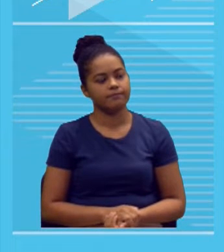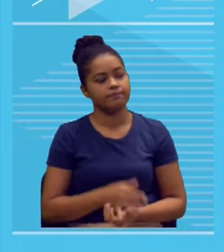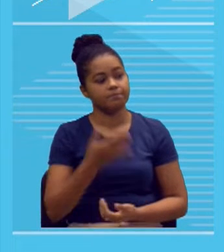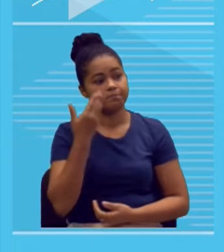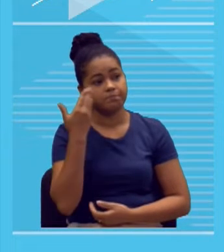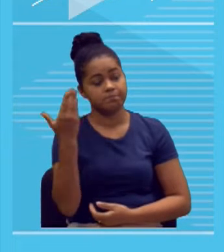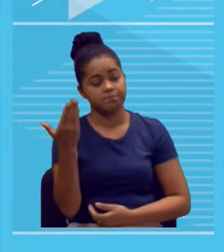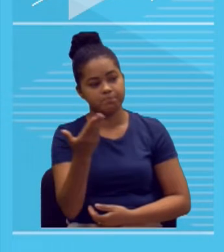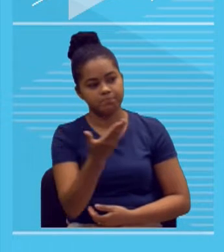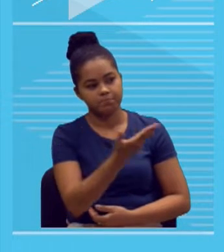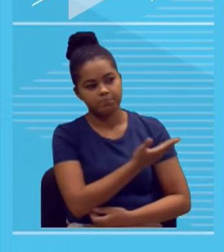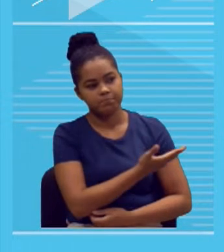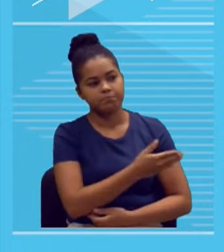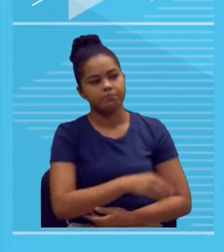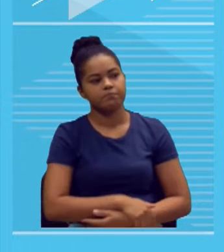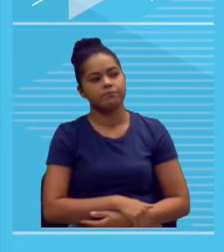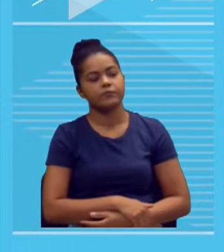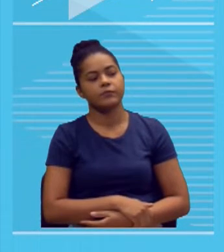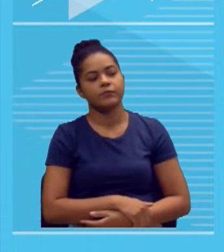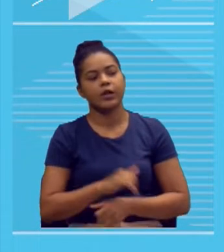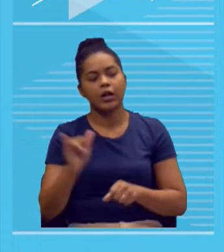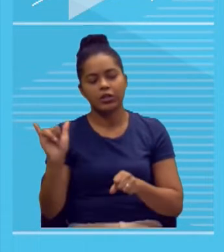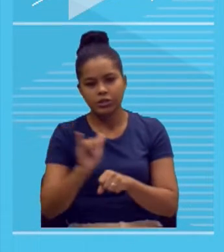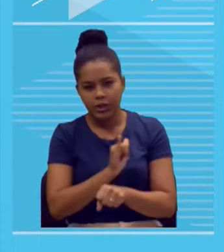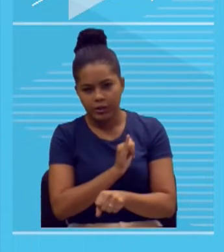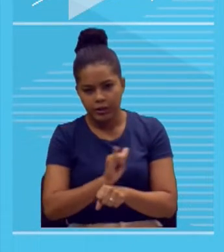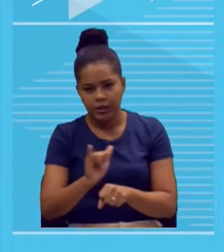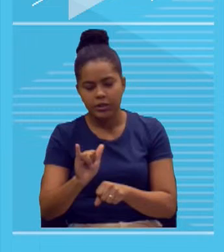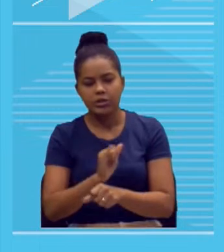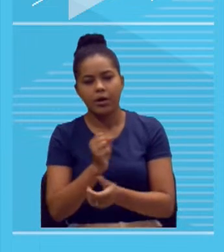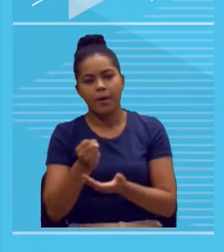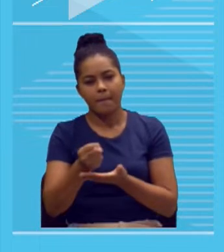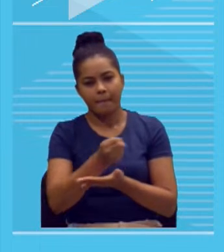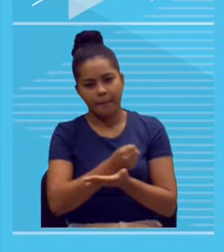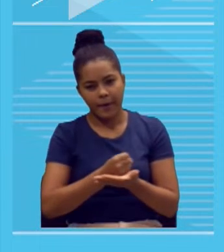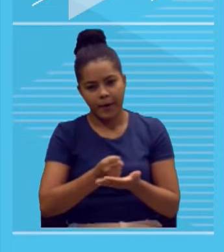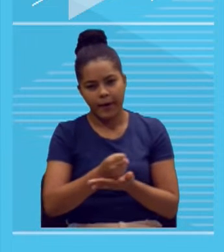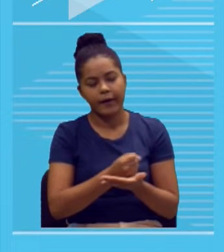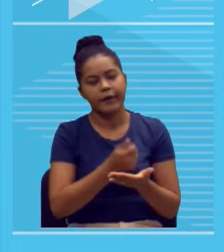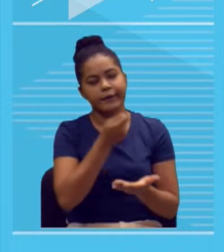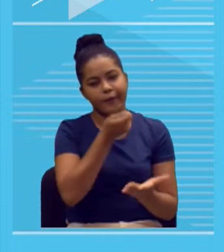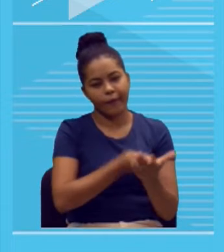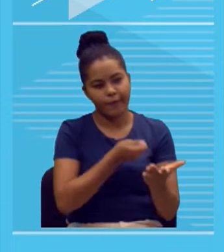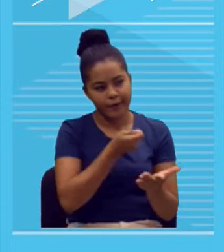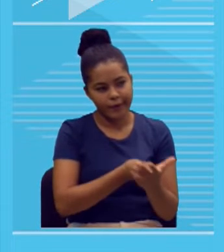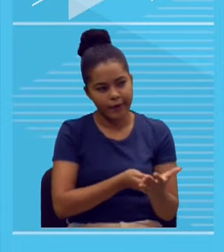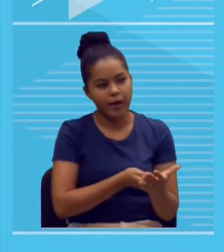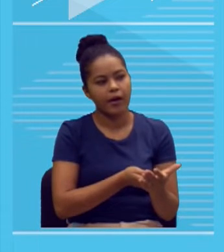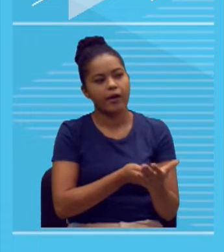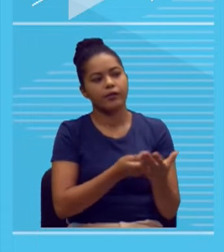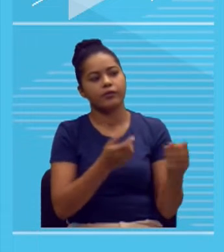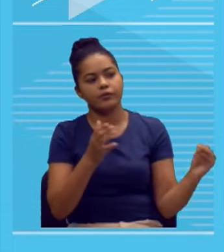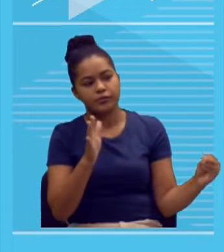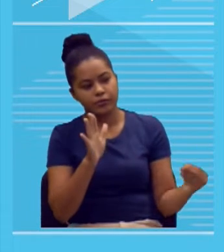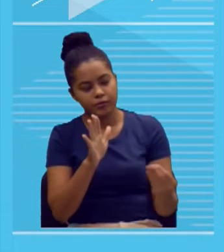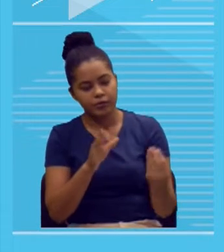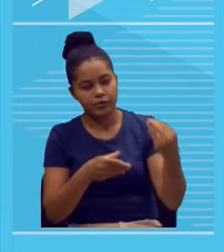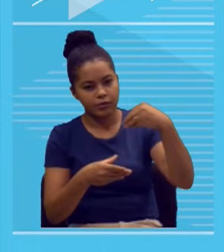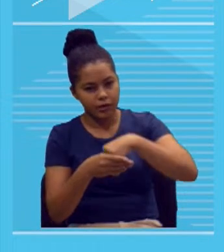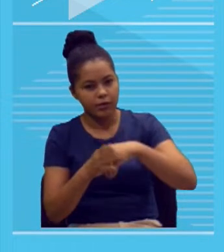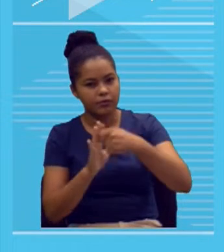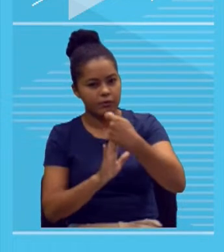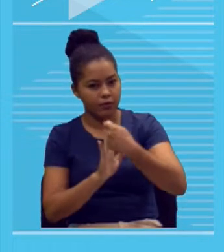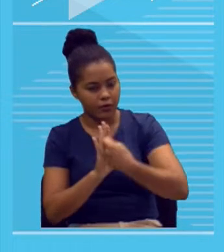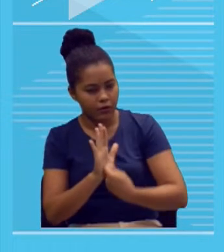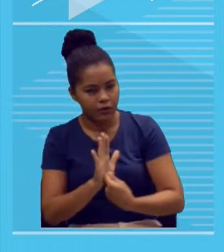básico da dissertação escolar, que é exigida na redação do Enem, como eu disse, em geral, os quatro parágrafos, podem